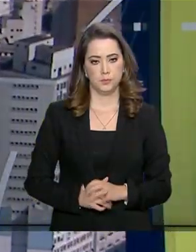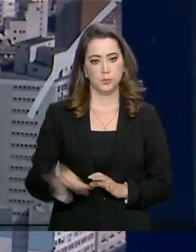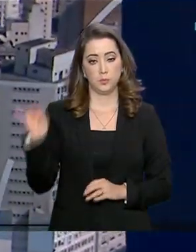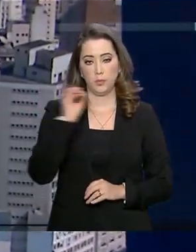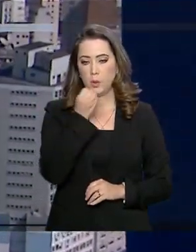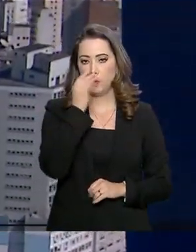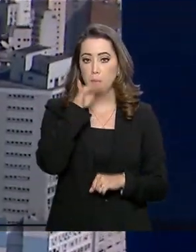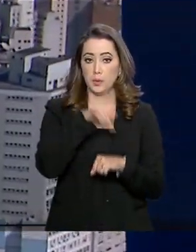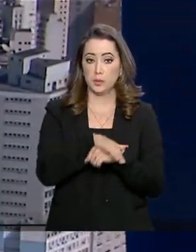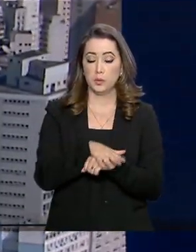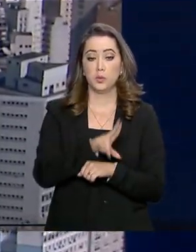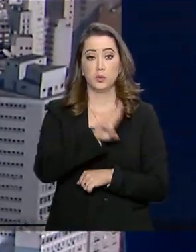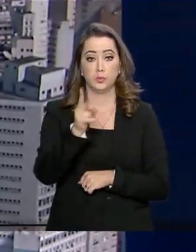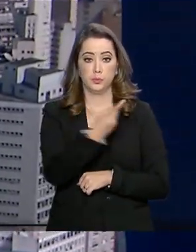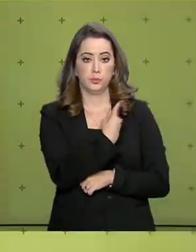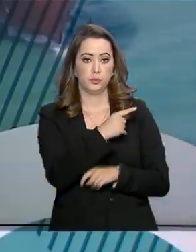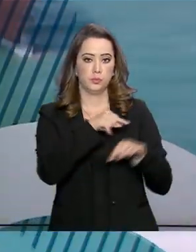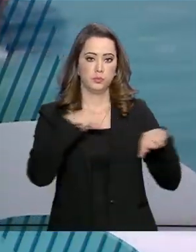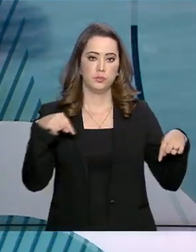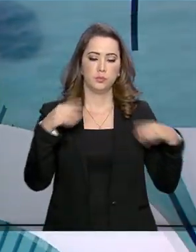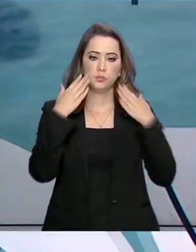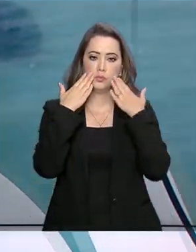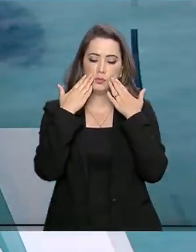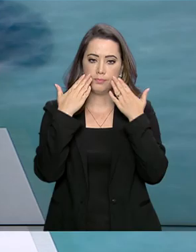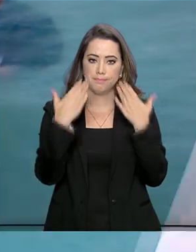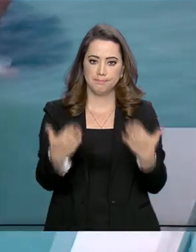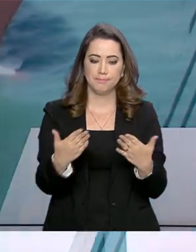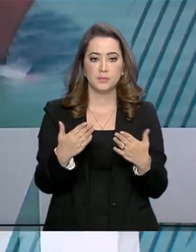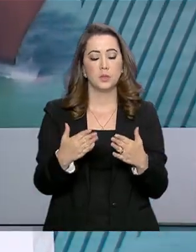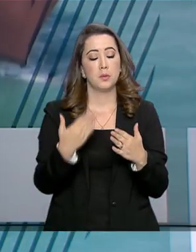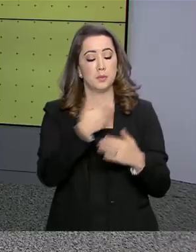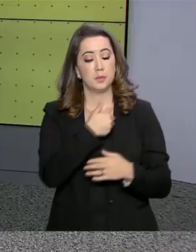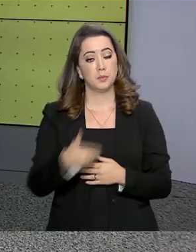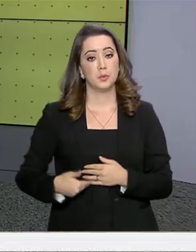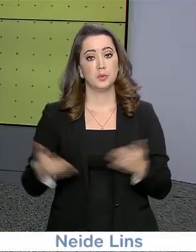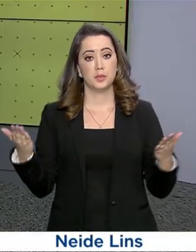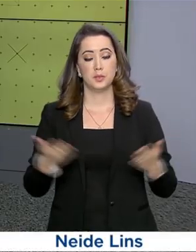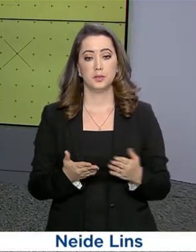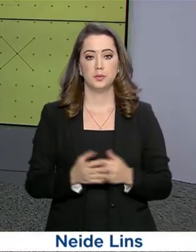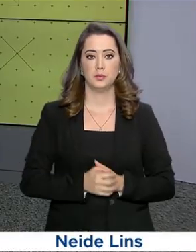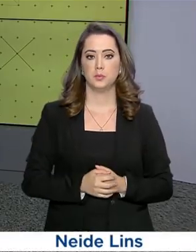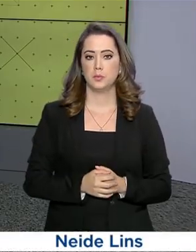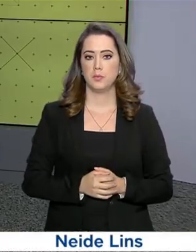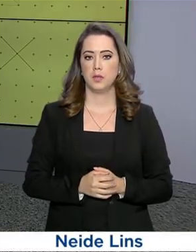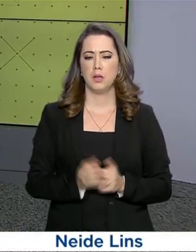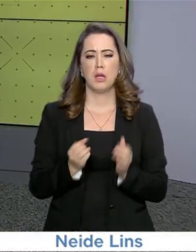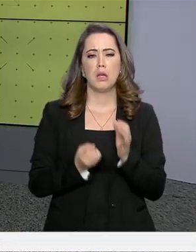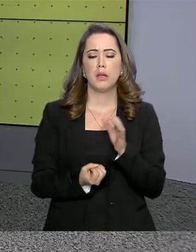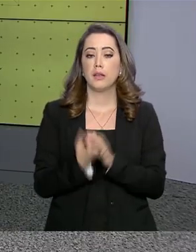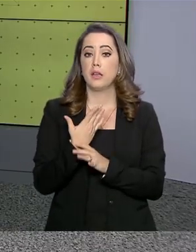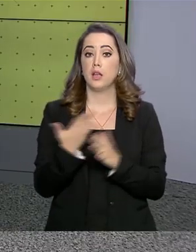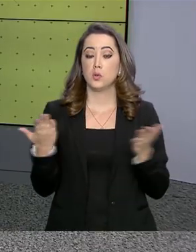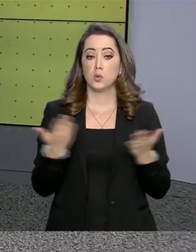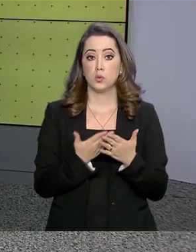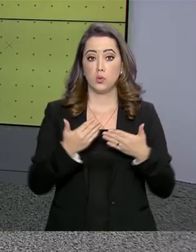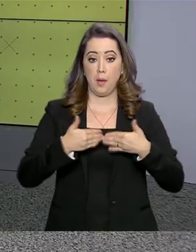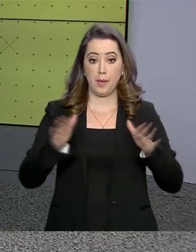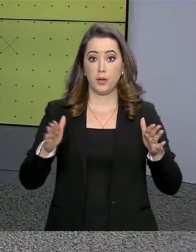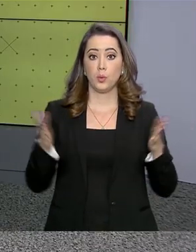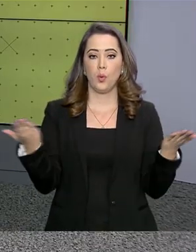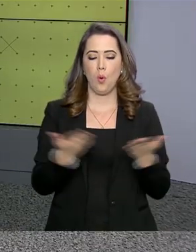Olá, boa noite, eu sou o Roberto Camargo e o governo agora está de volta. Foram inaugurados hoje 47